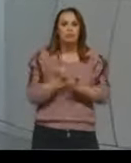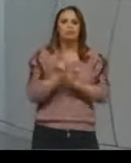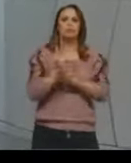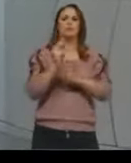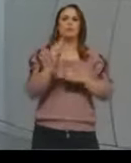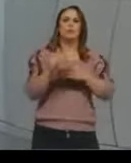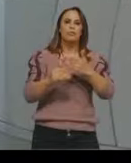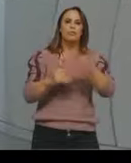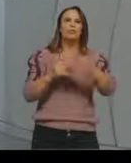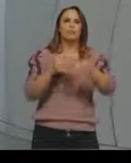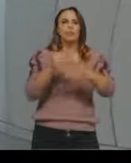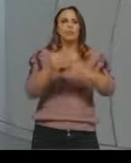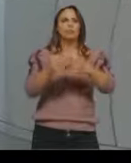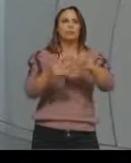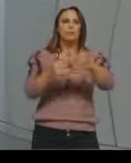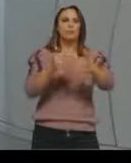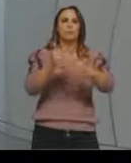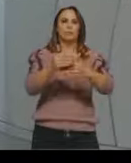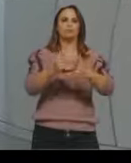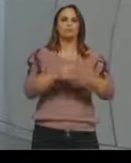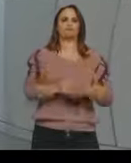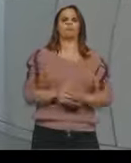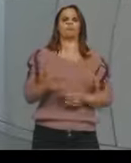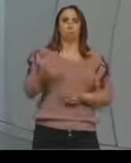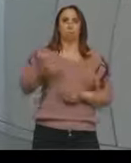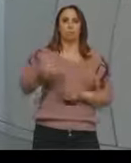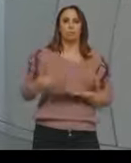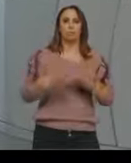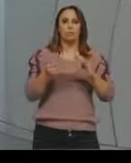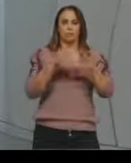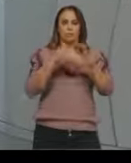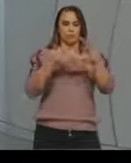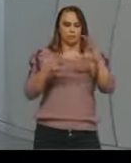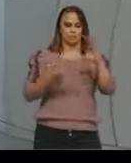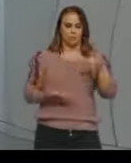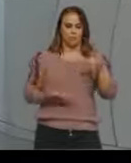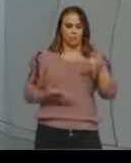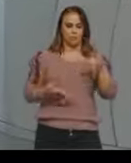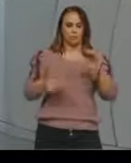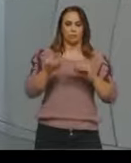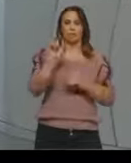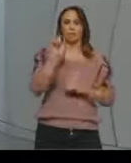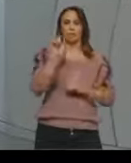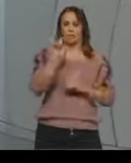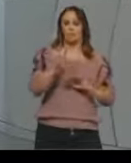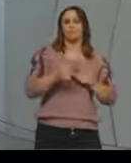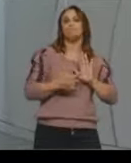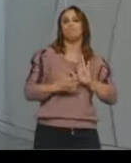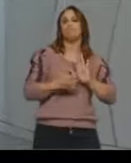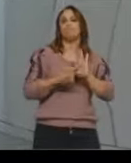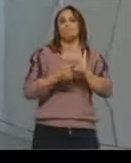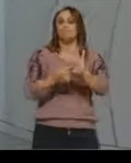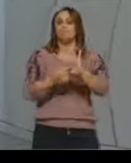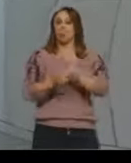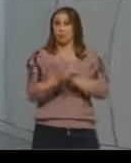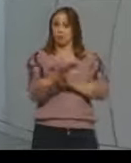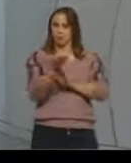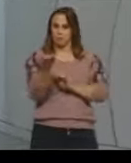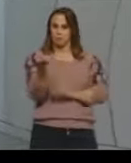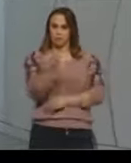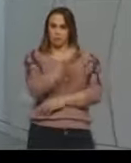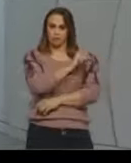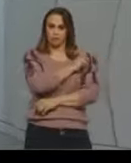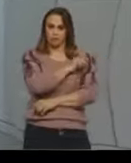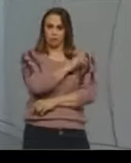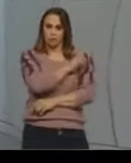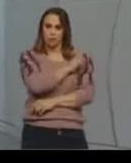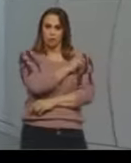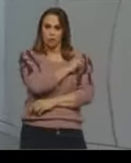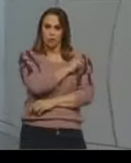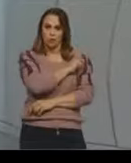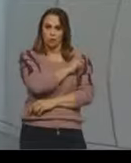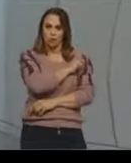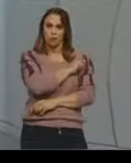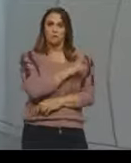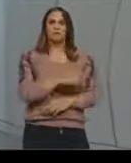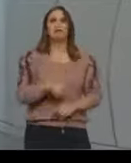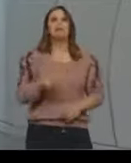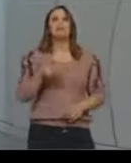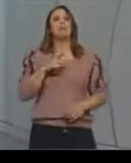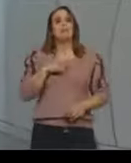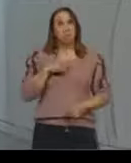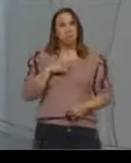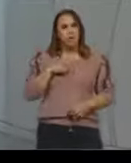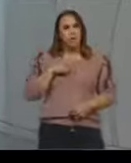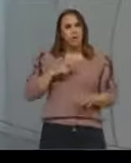citar nessa imagem é que evidenciar para vocês, alunos, que apesar das representações das